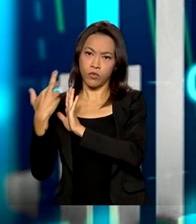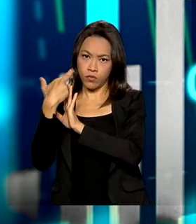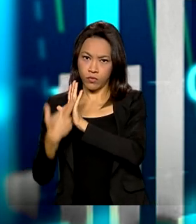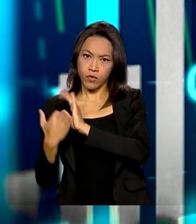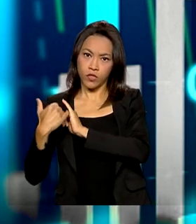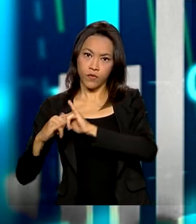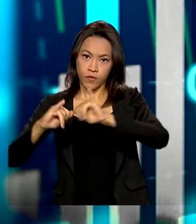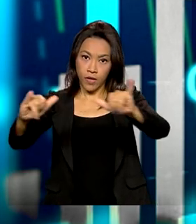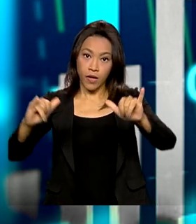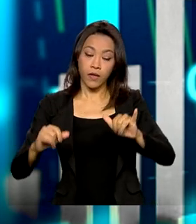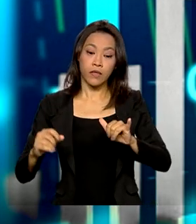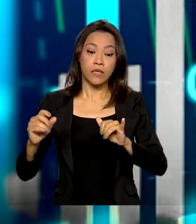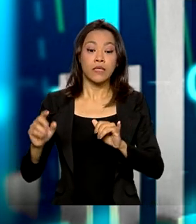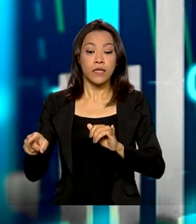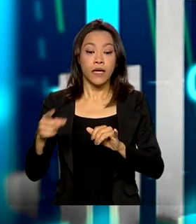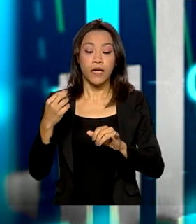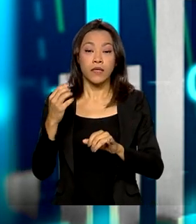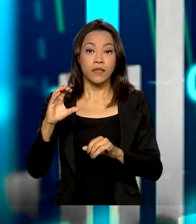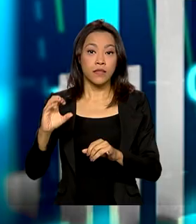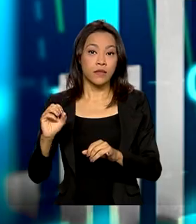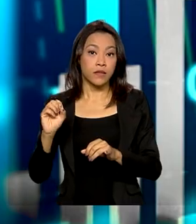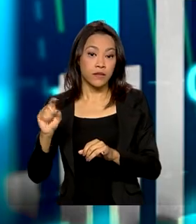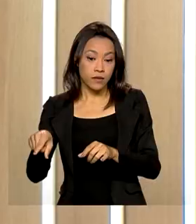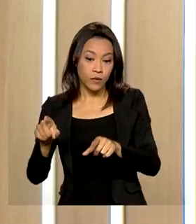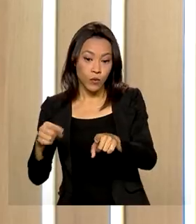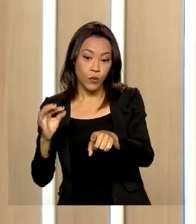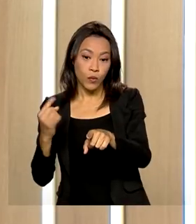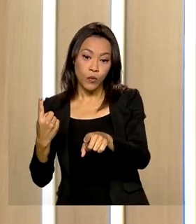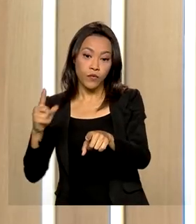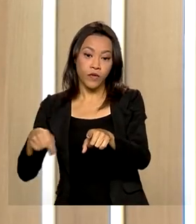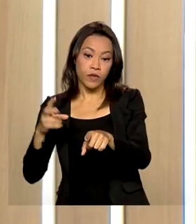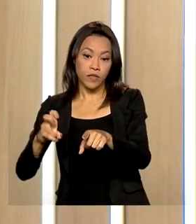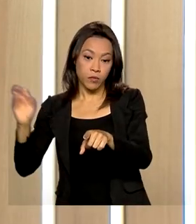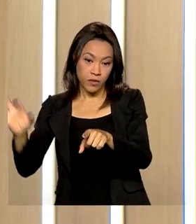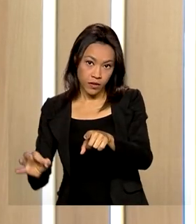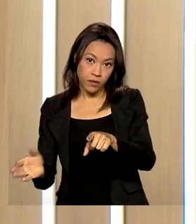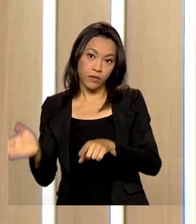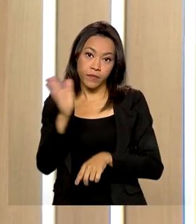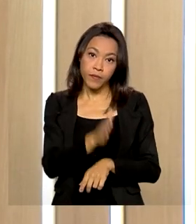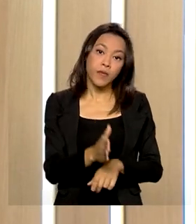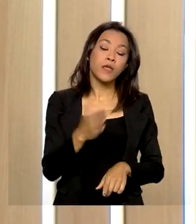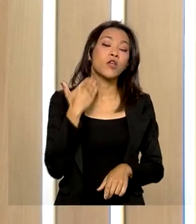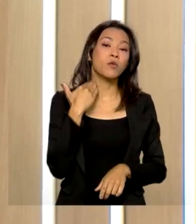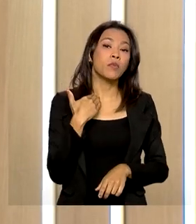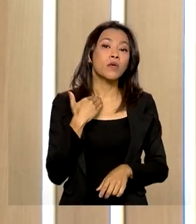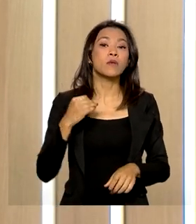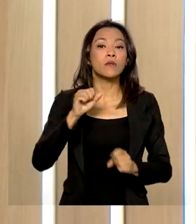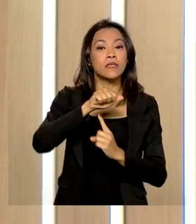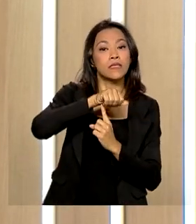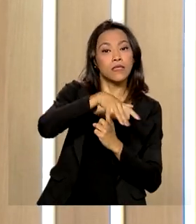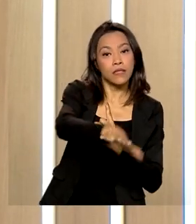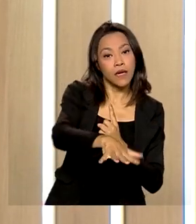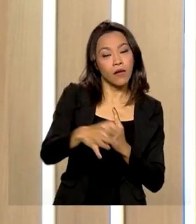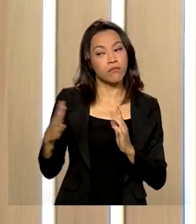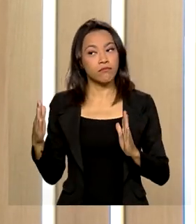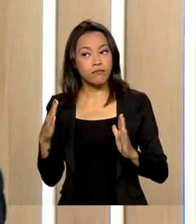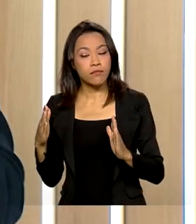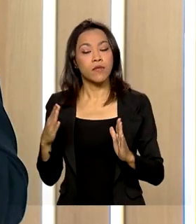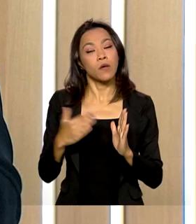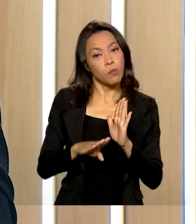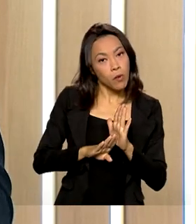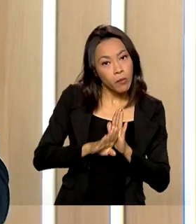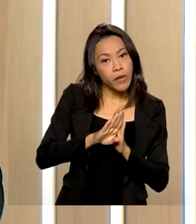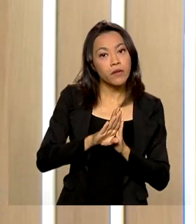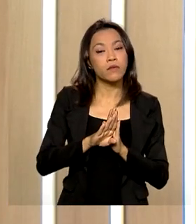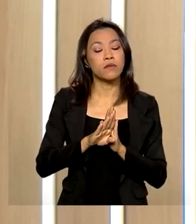a expectativa de crescimento é de 1,5% da economia. E já para o Banco Central, há uma expectativa intermediária de um crescimento